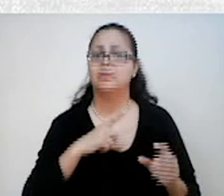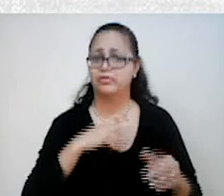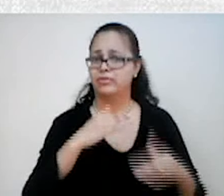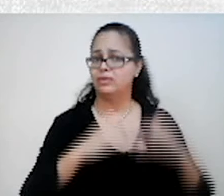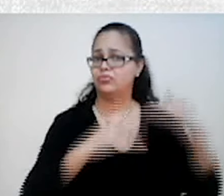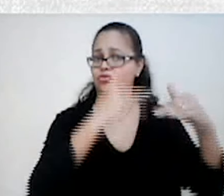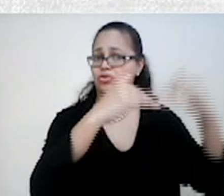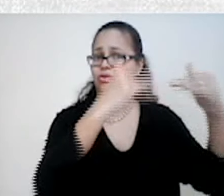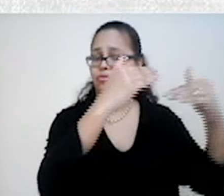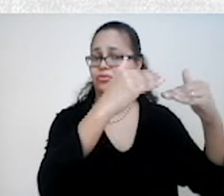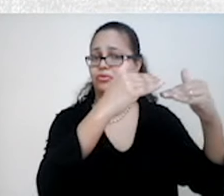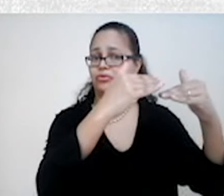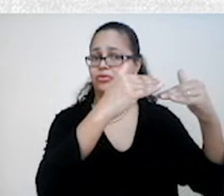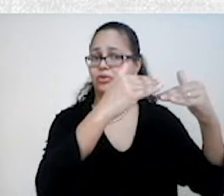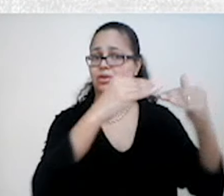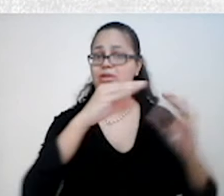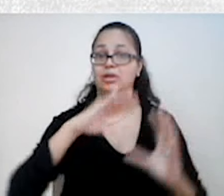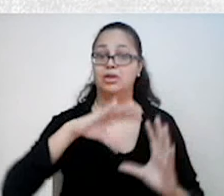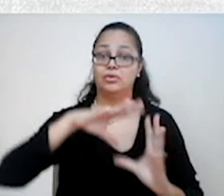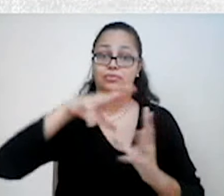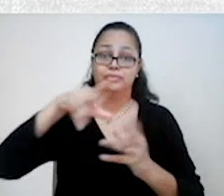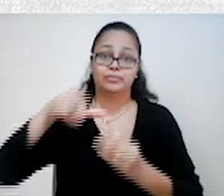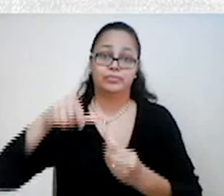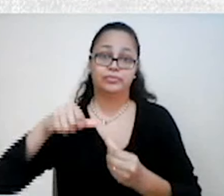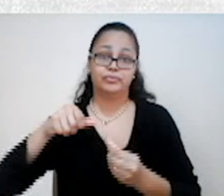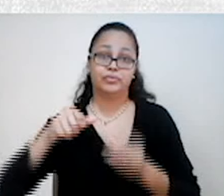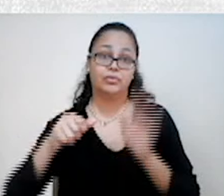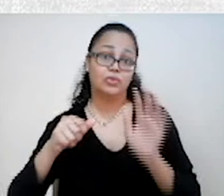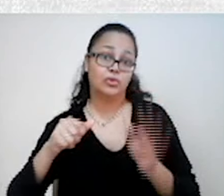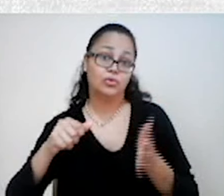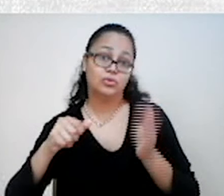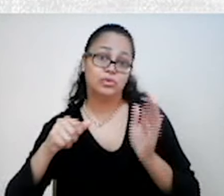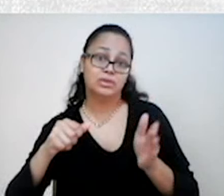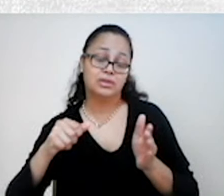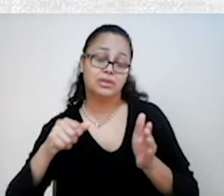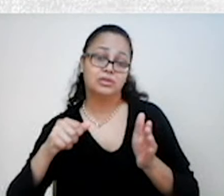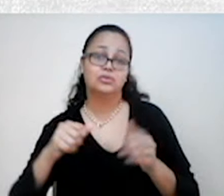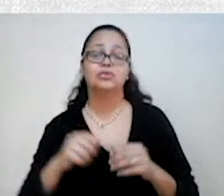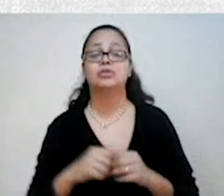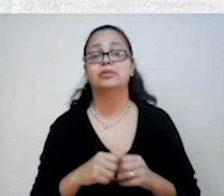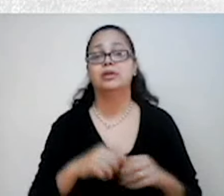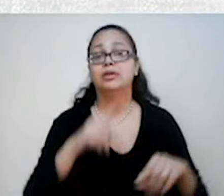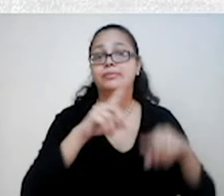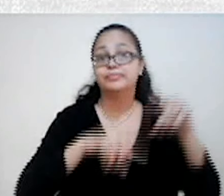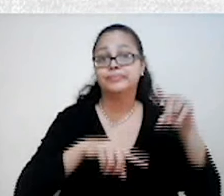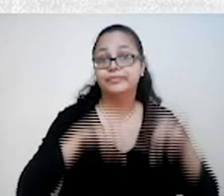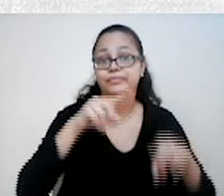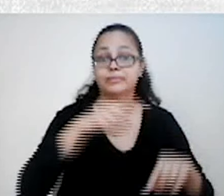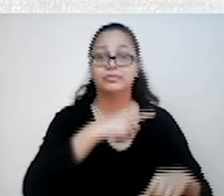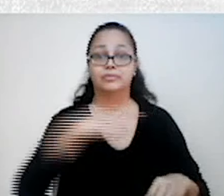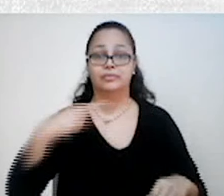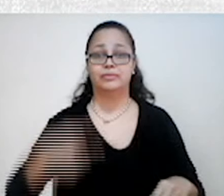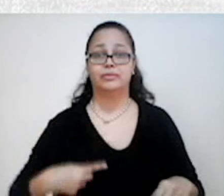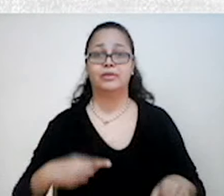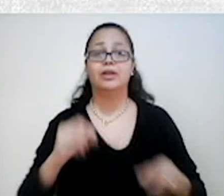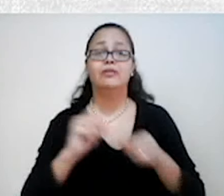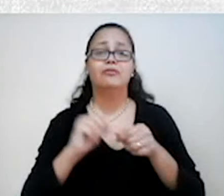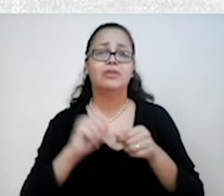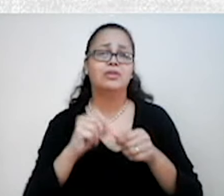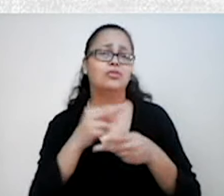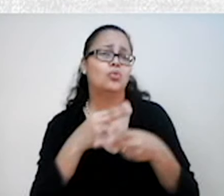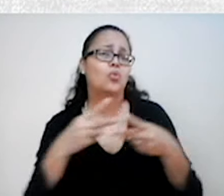sendo desenvolvida no Ocidente. As oficinas chinesas produziam objetos